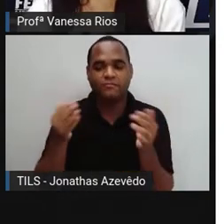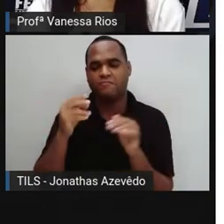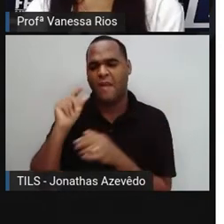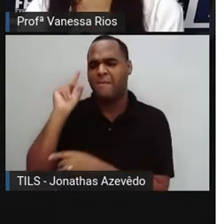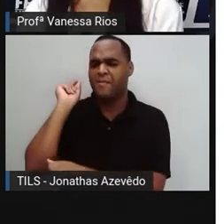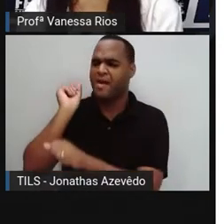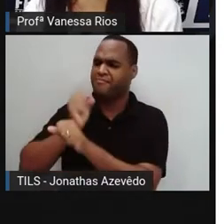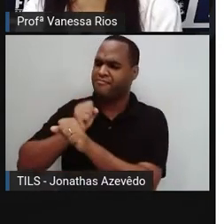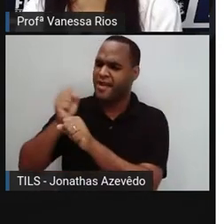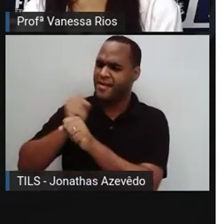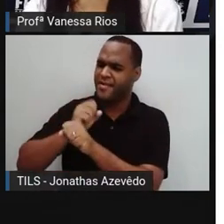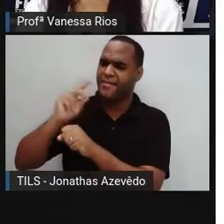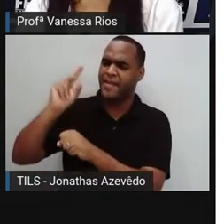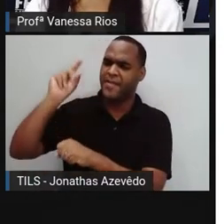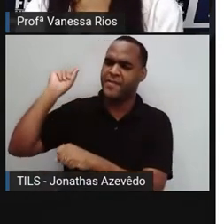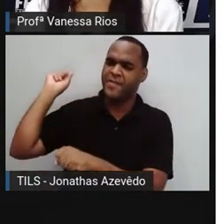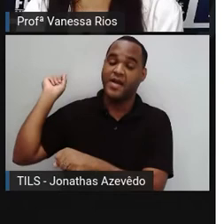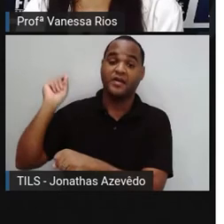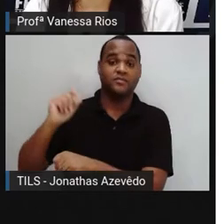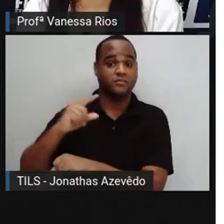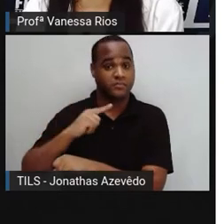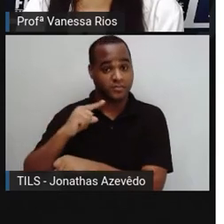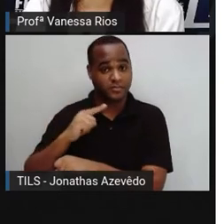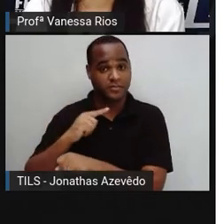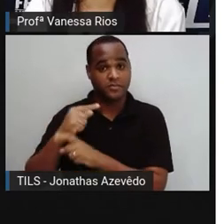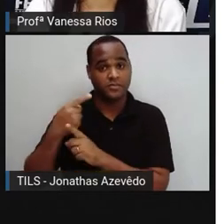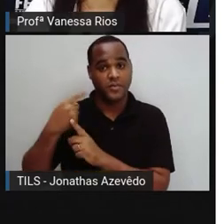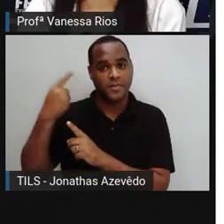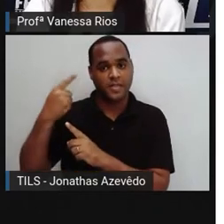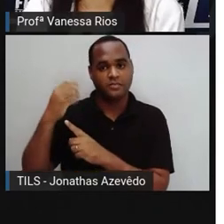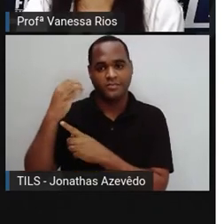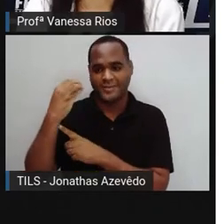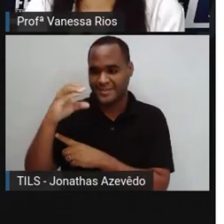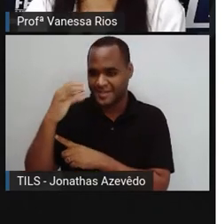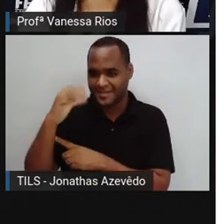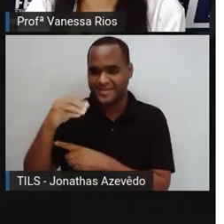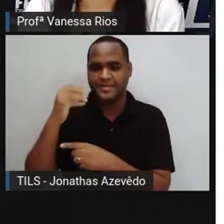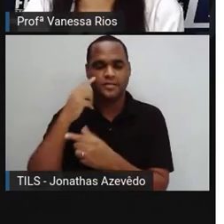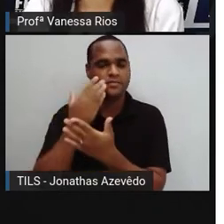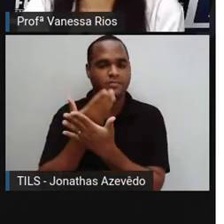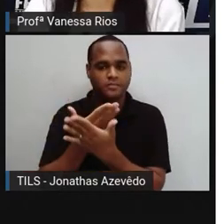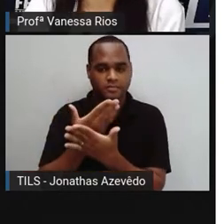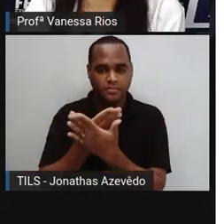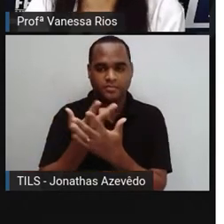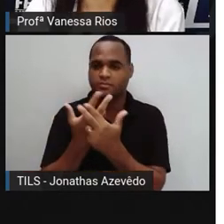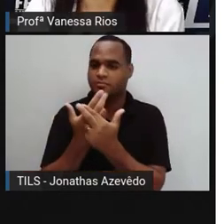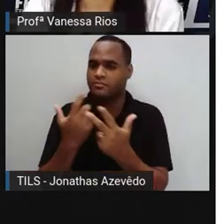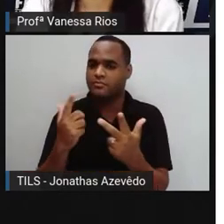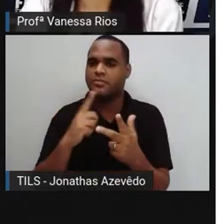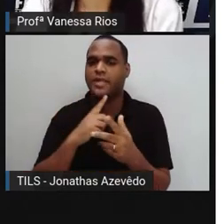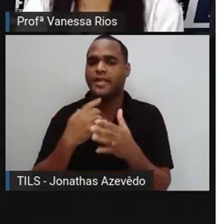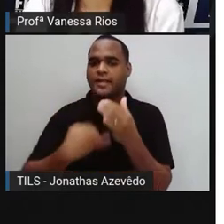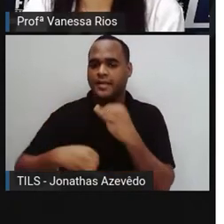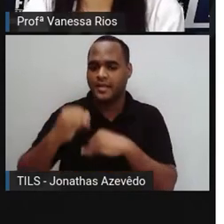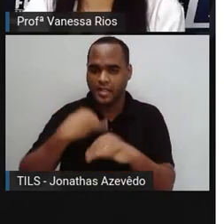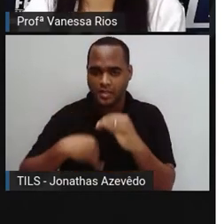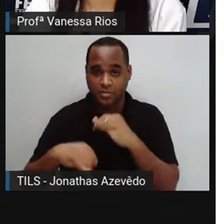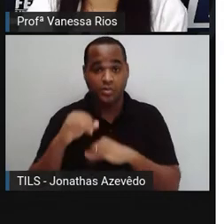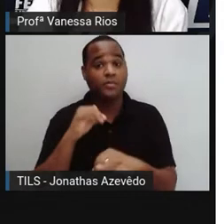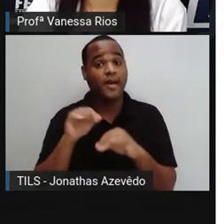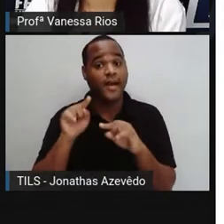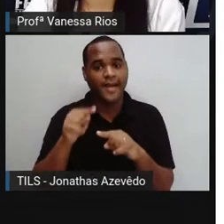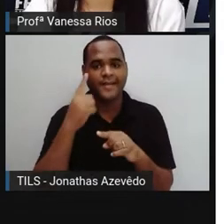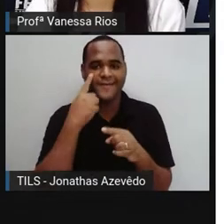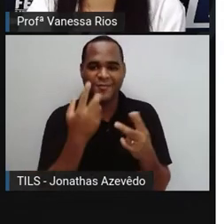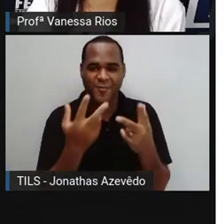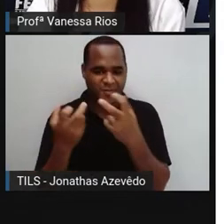os primeiros cientistas, estudiosos, os químicos já começam a perceber